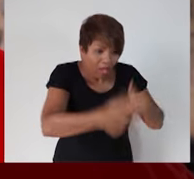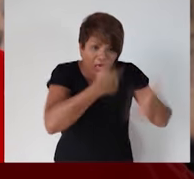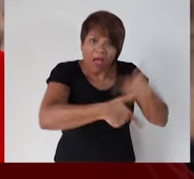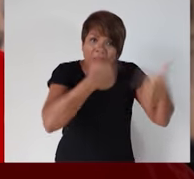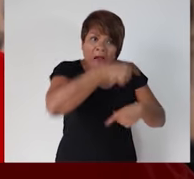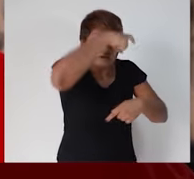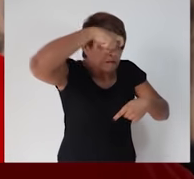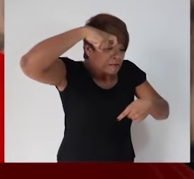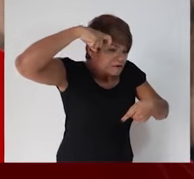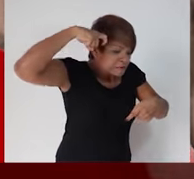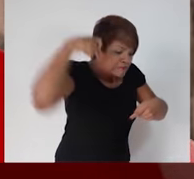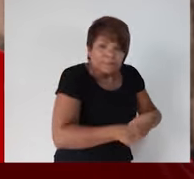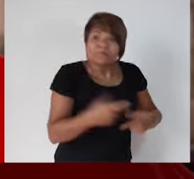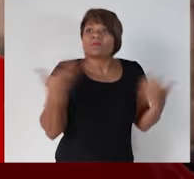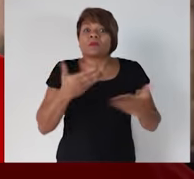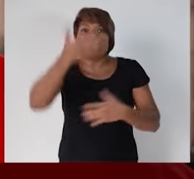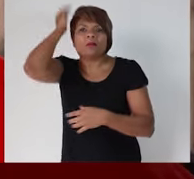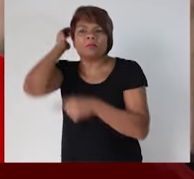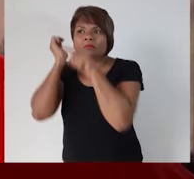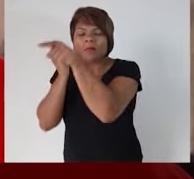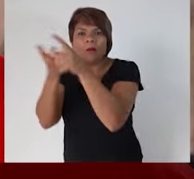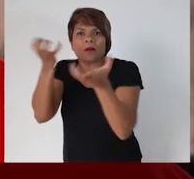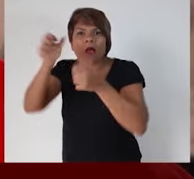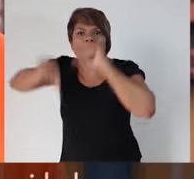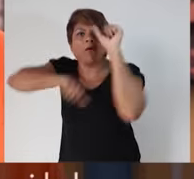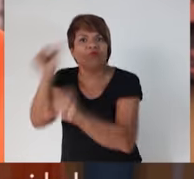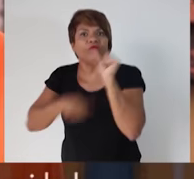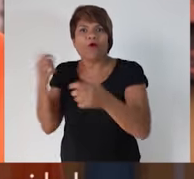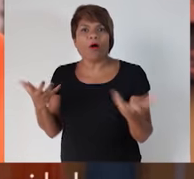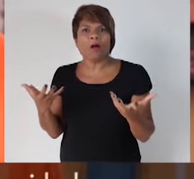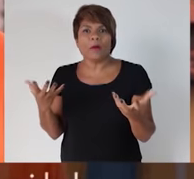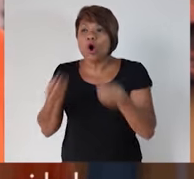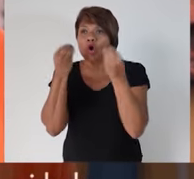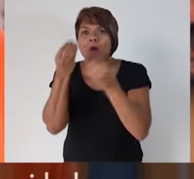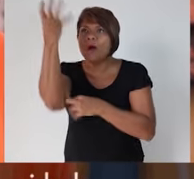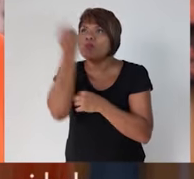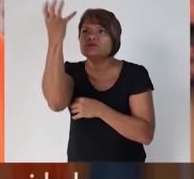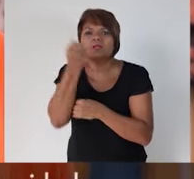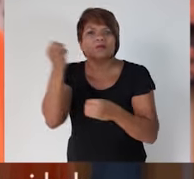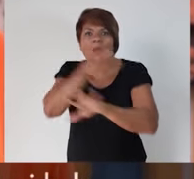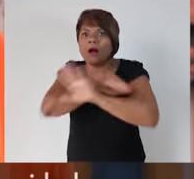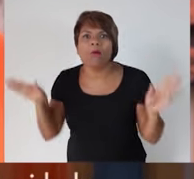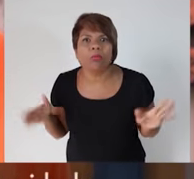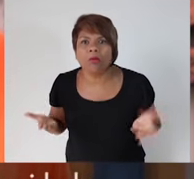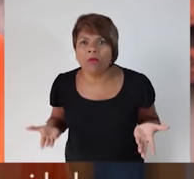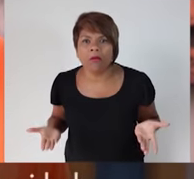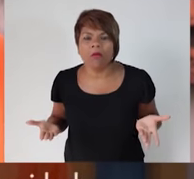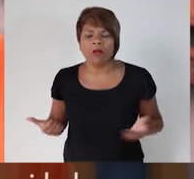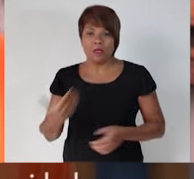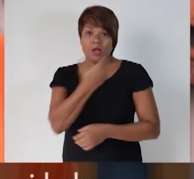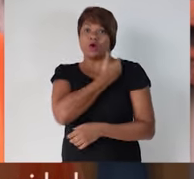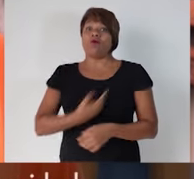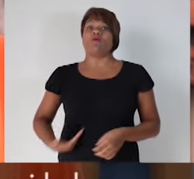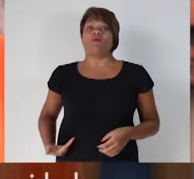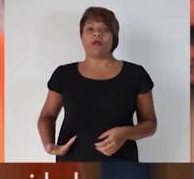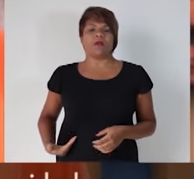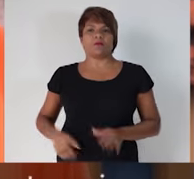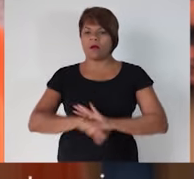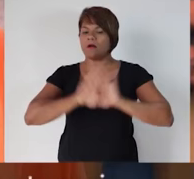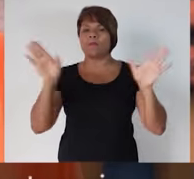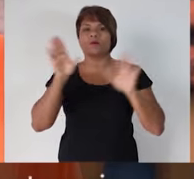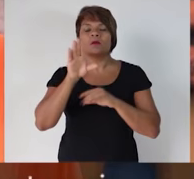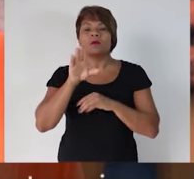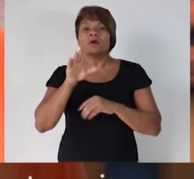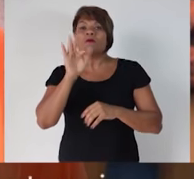reforma para acabar com a sua aposentadoria. O governo cortou o Fies. Está acabando com as universidades.